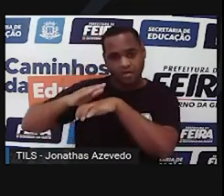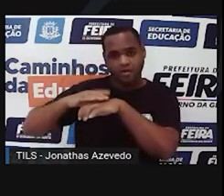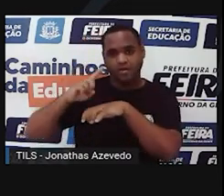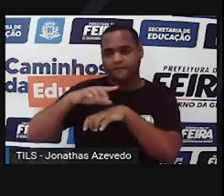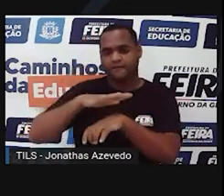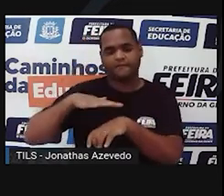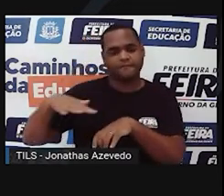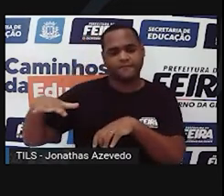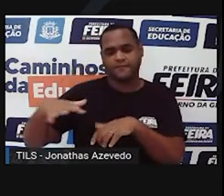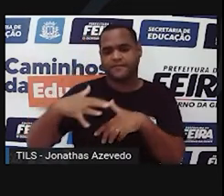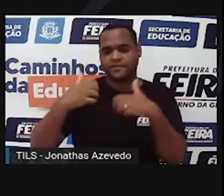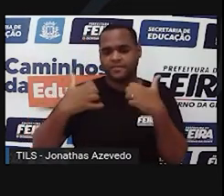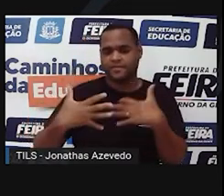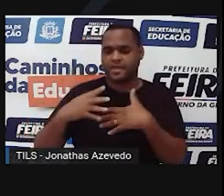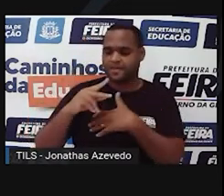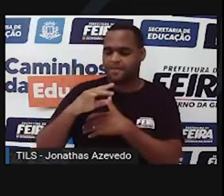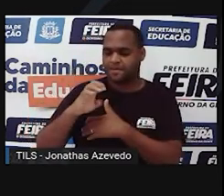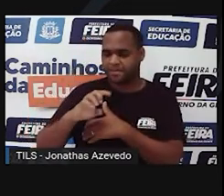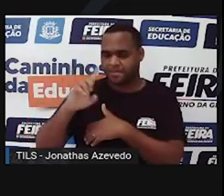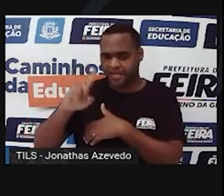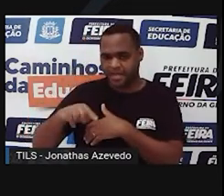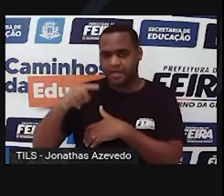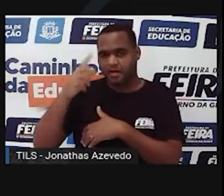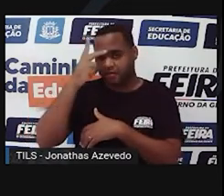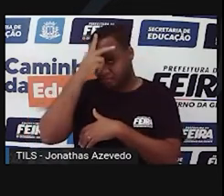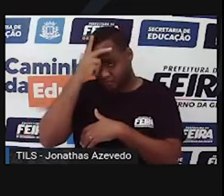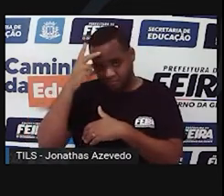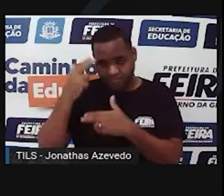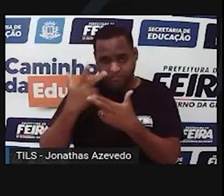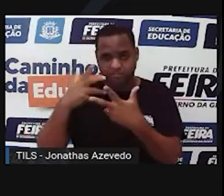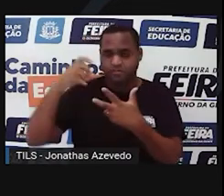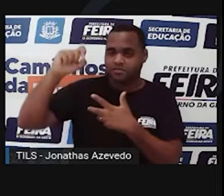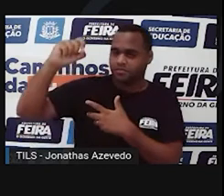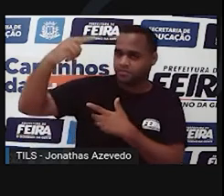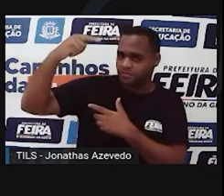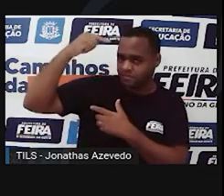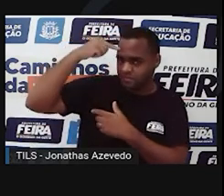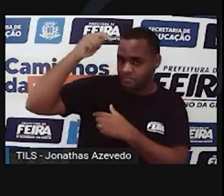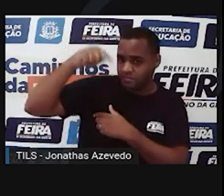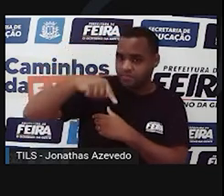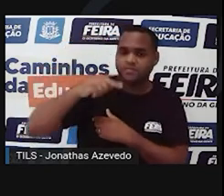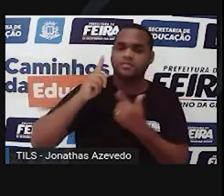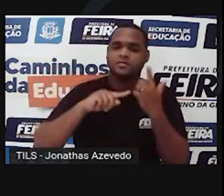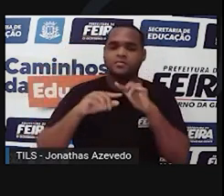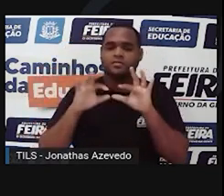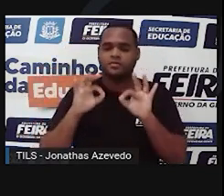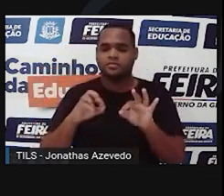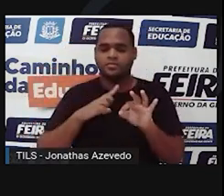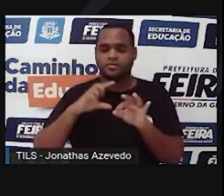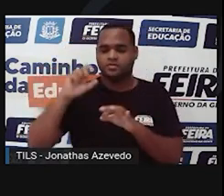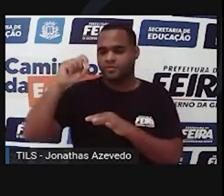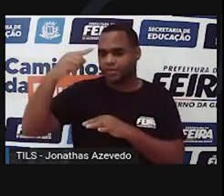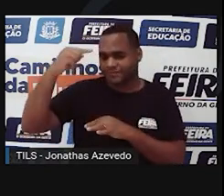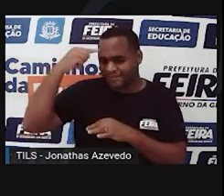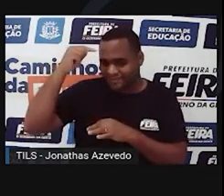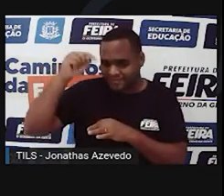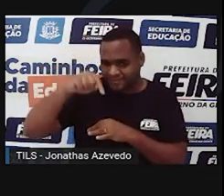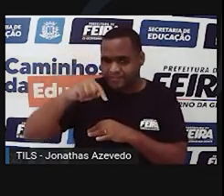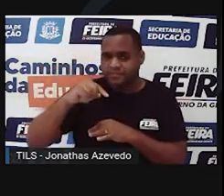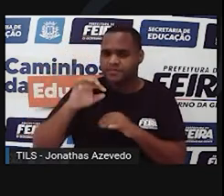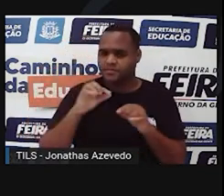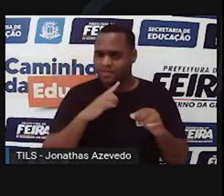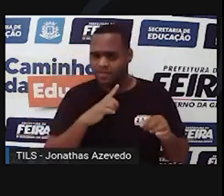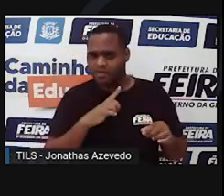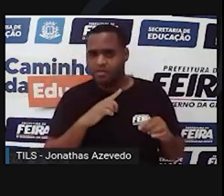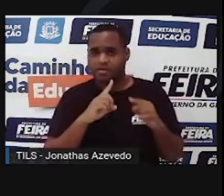aqui, que vai dos pés da pessoa até o ponto que a luz atingiu o chão, teremos uma outra sombra, mas é a sombra formada